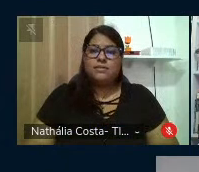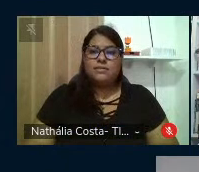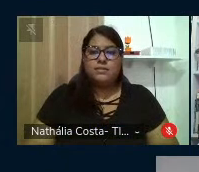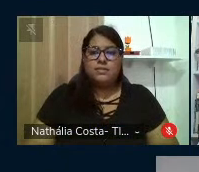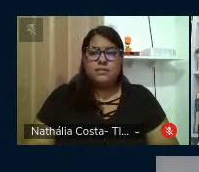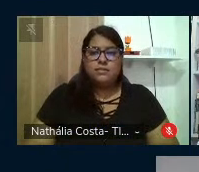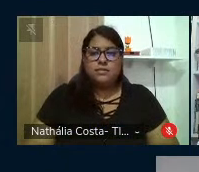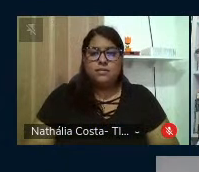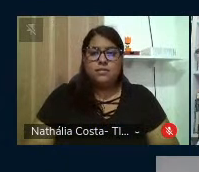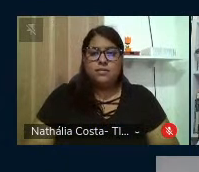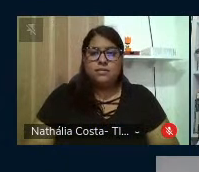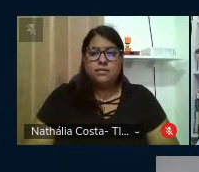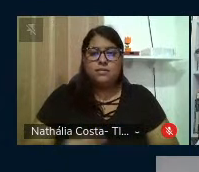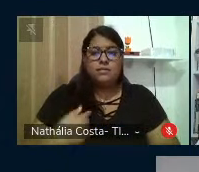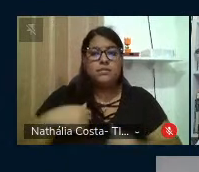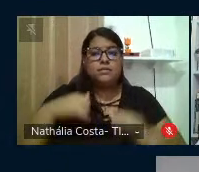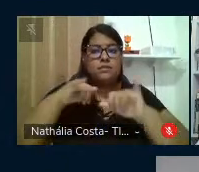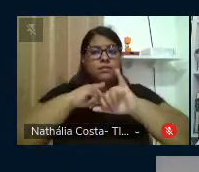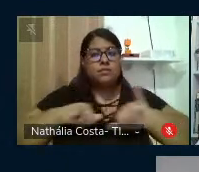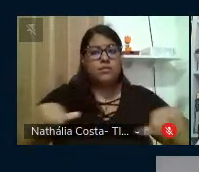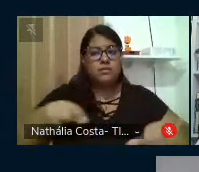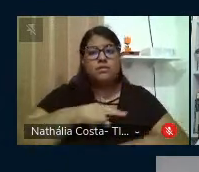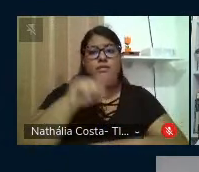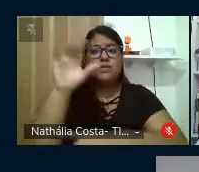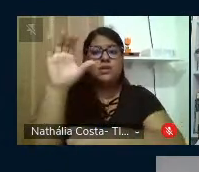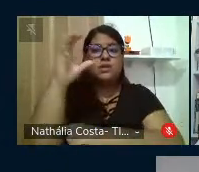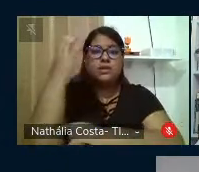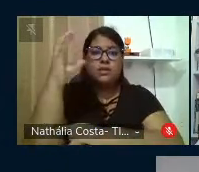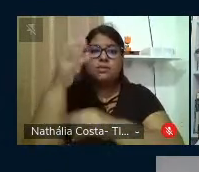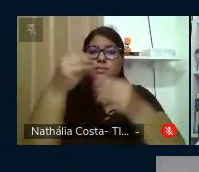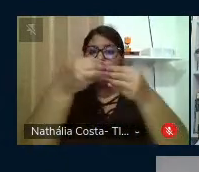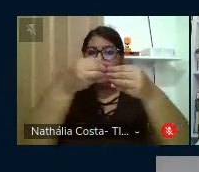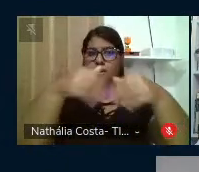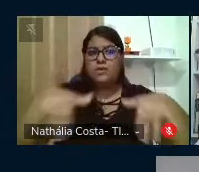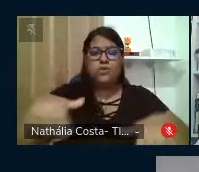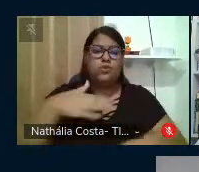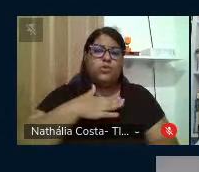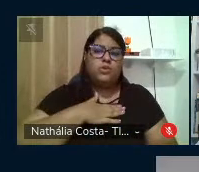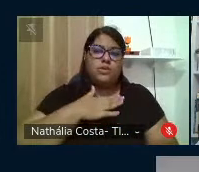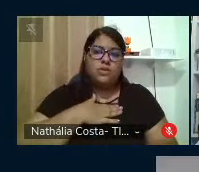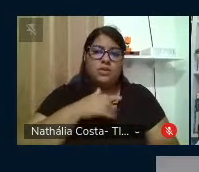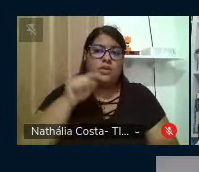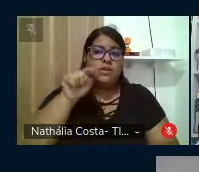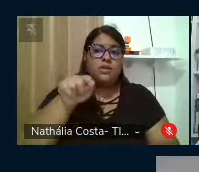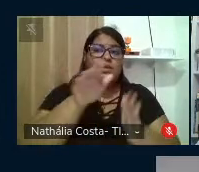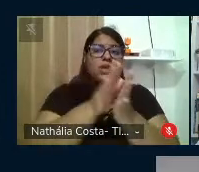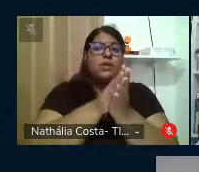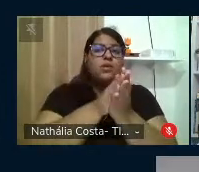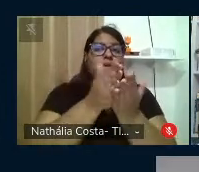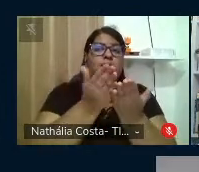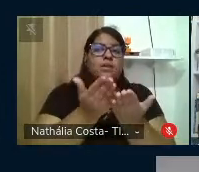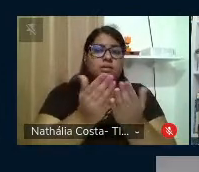eu digo para vocês, o ventilador me prejudica. Esse é um livrinho